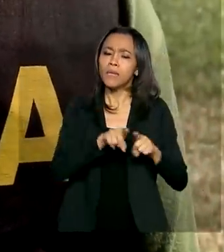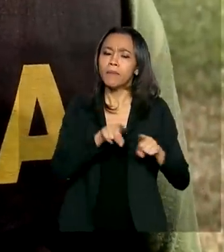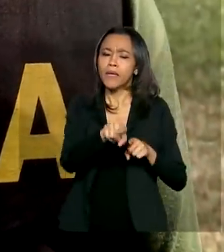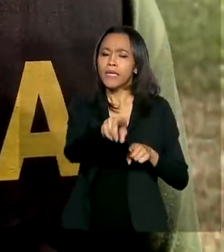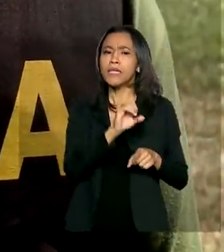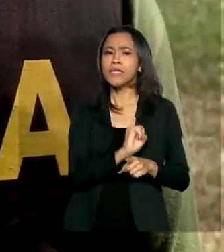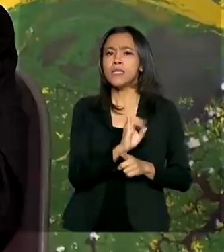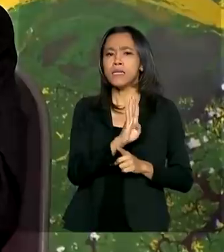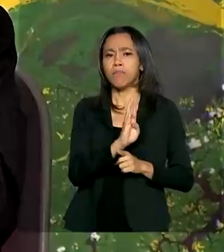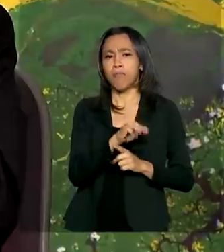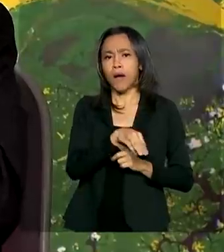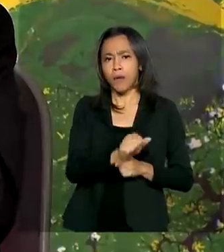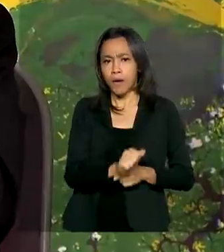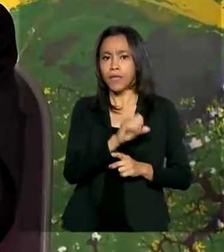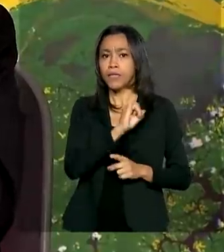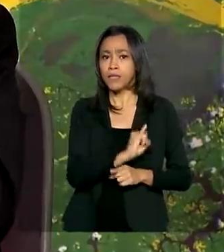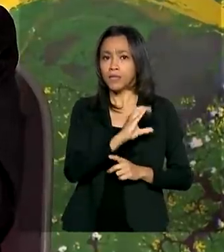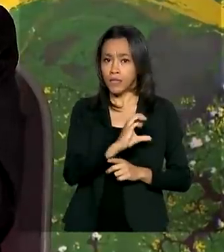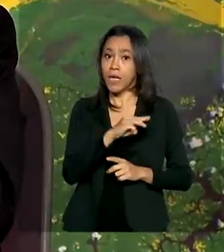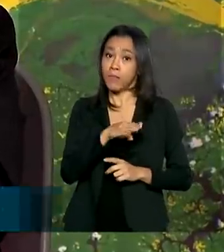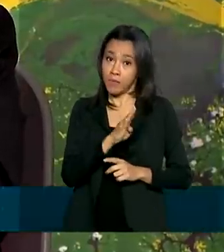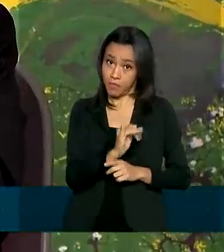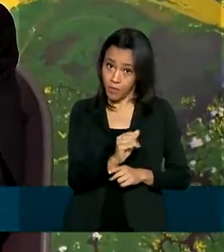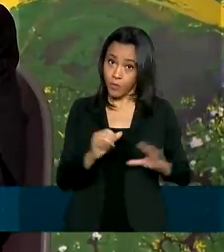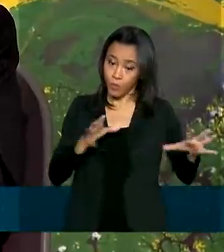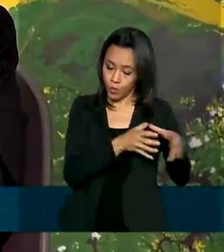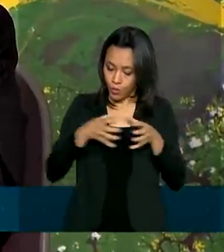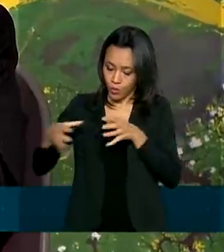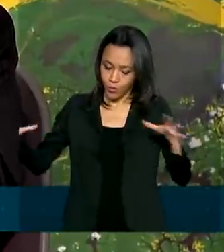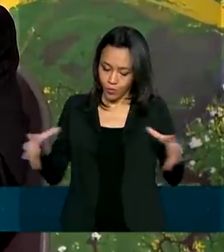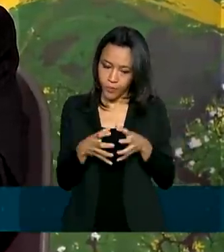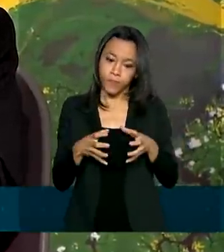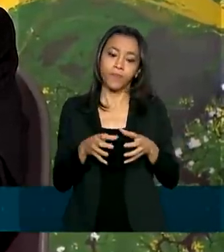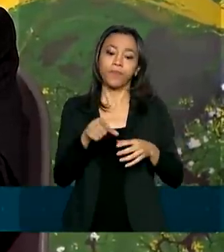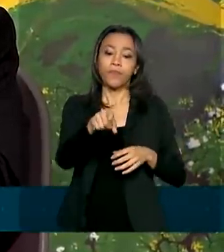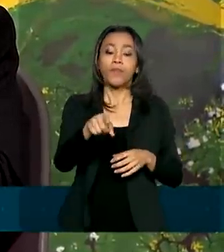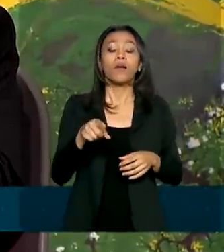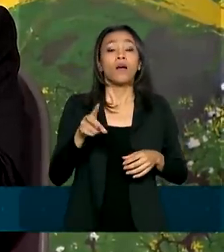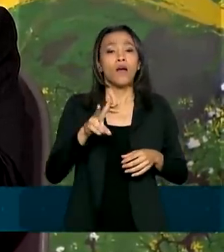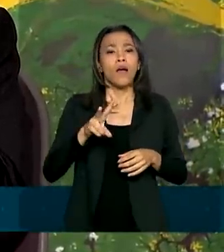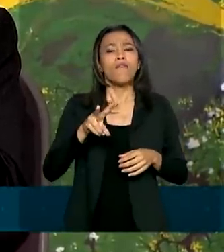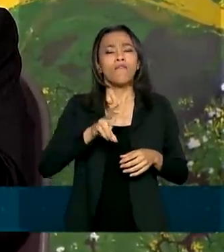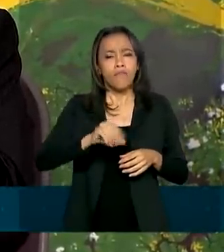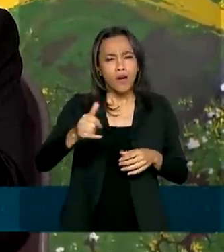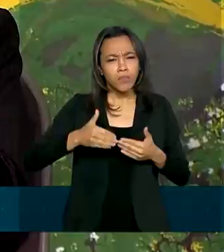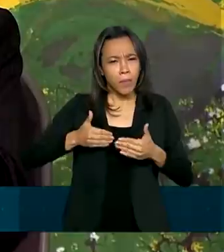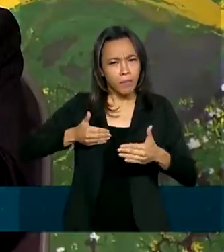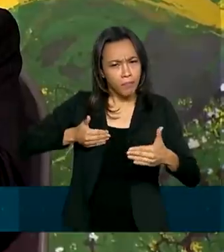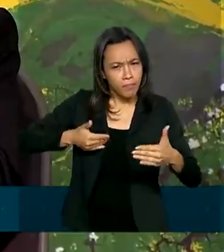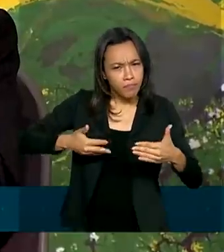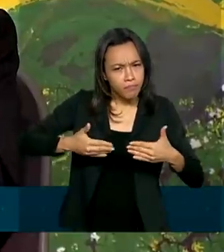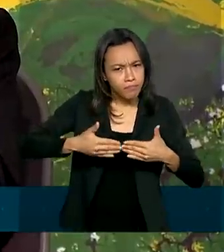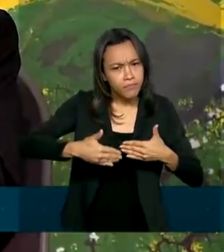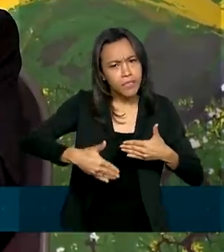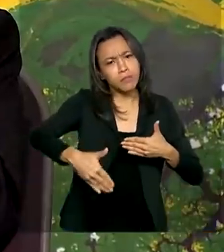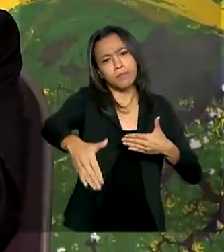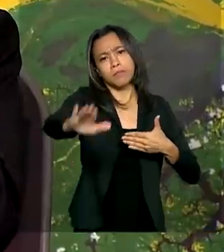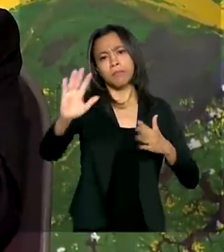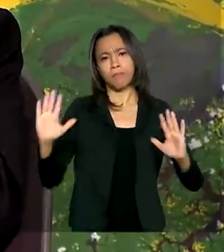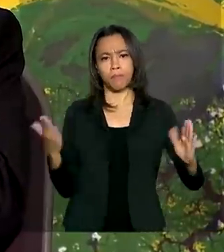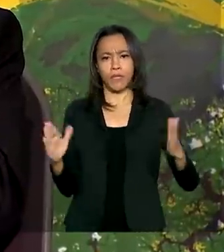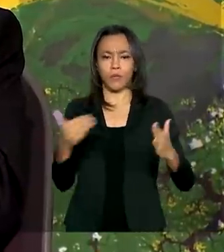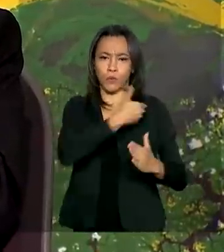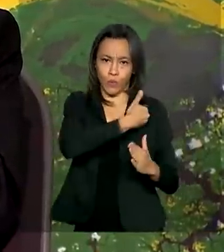ICMBio. Não é uma operação sazonal. Nós vamos levar isso até o final desse período de governo,